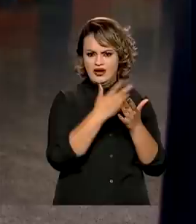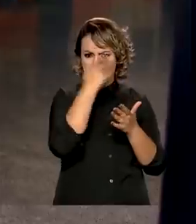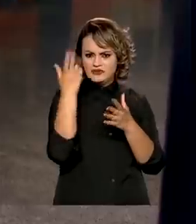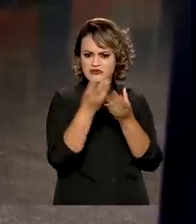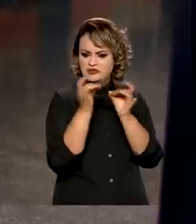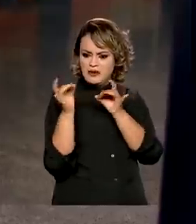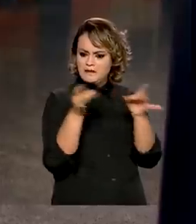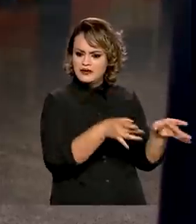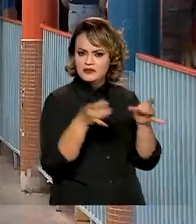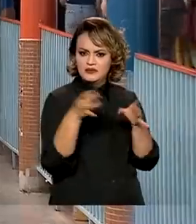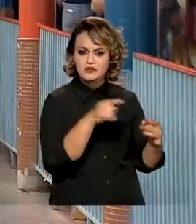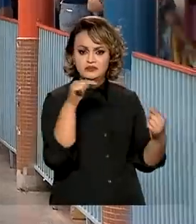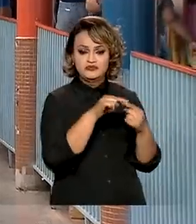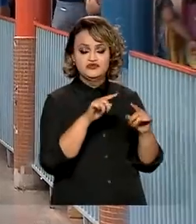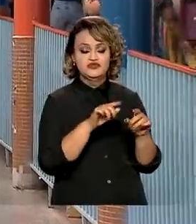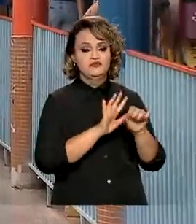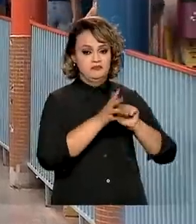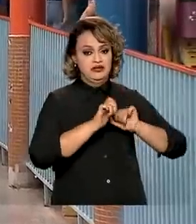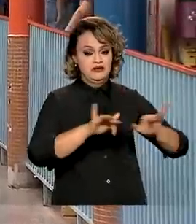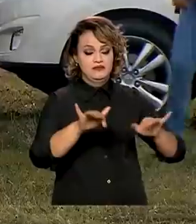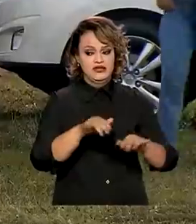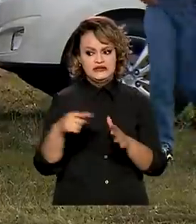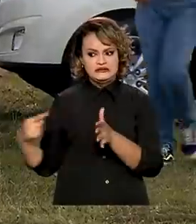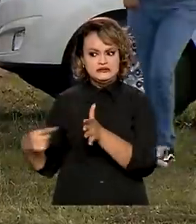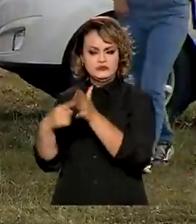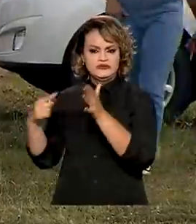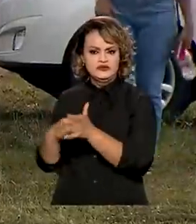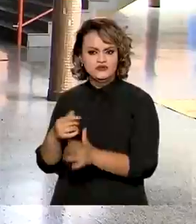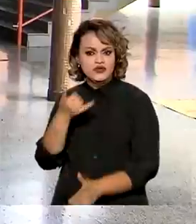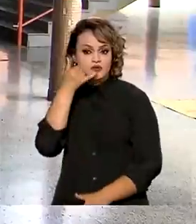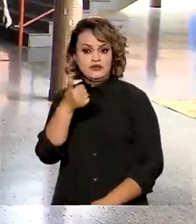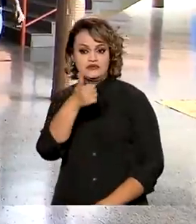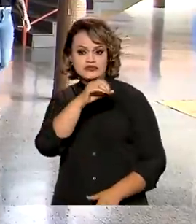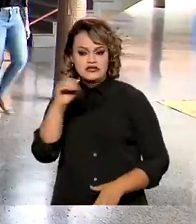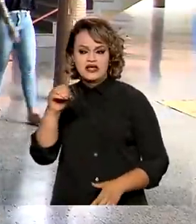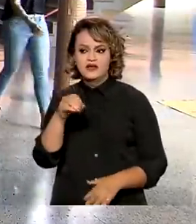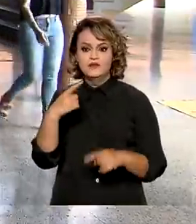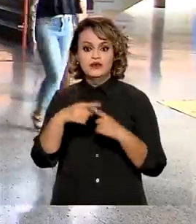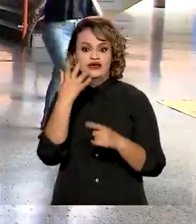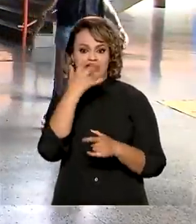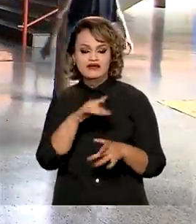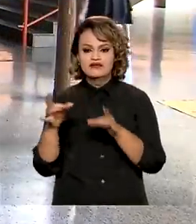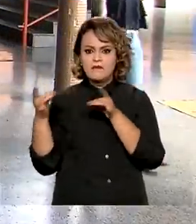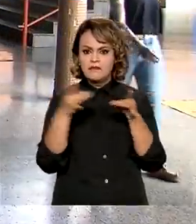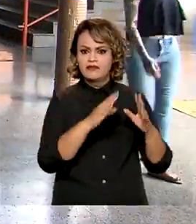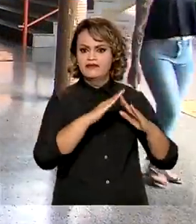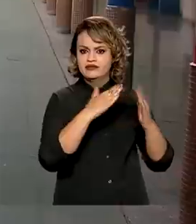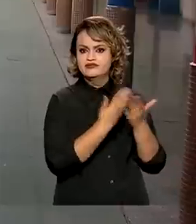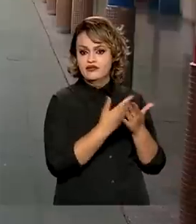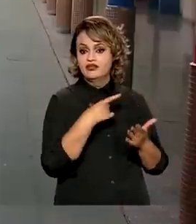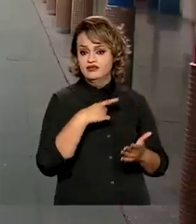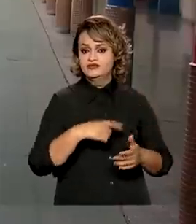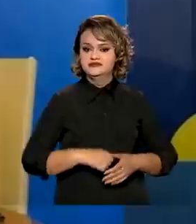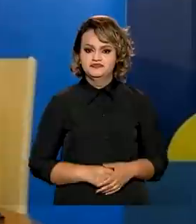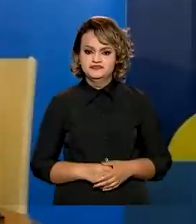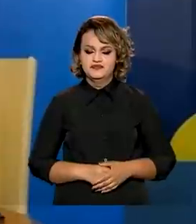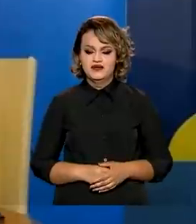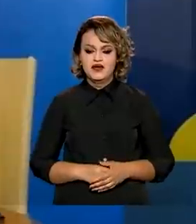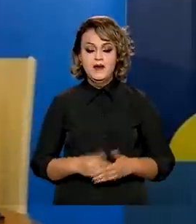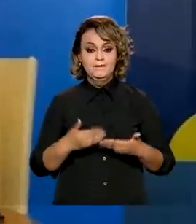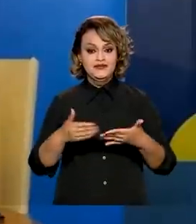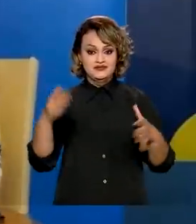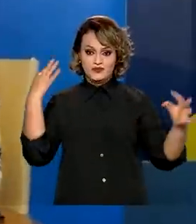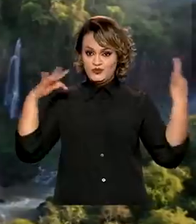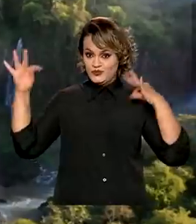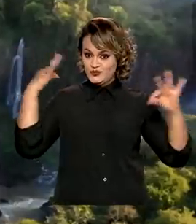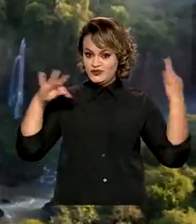causa da pandemia, diz que SEM recebe denúncias sobre crianças que estão fora da sala de aula. O Ministério do